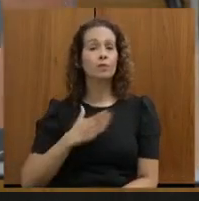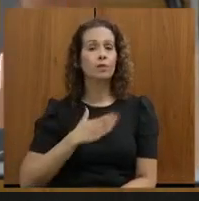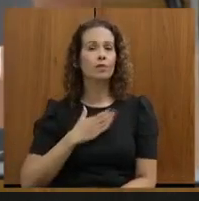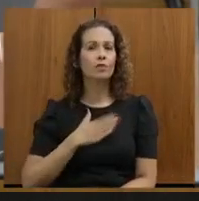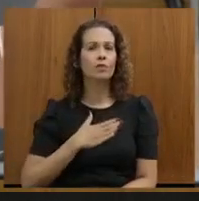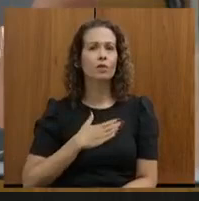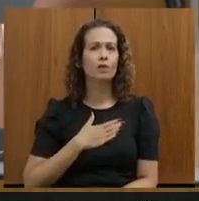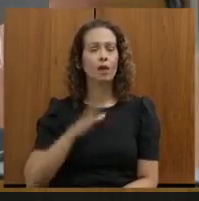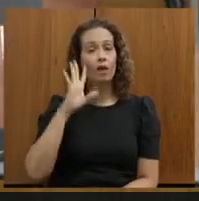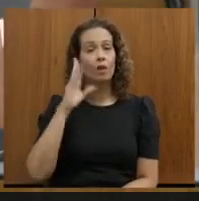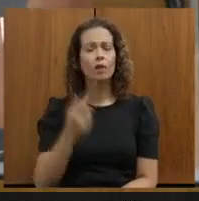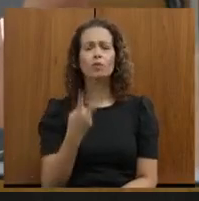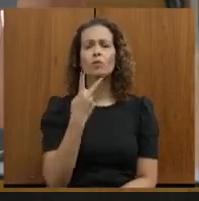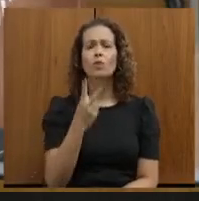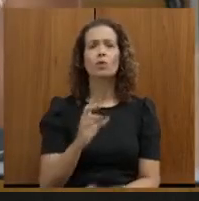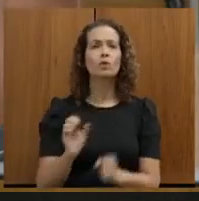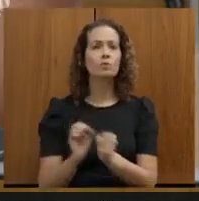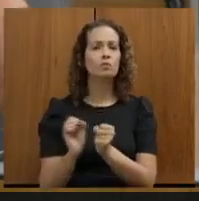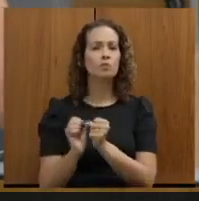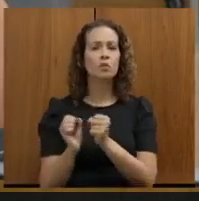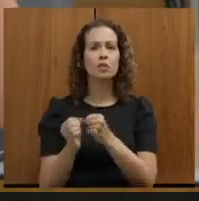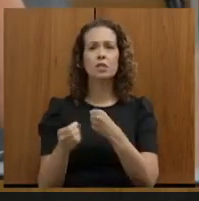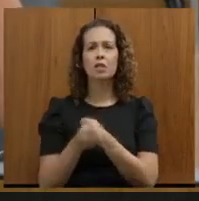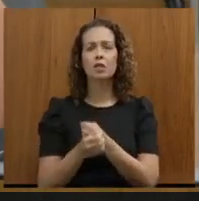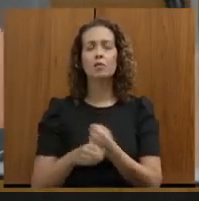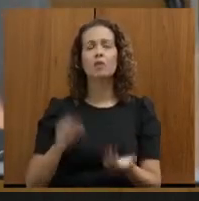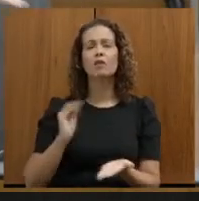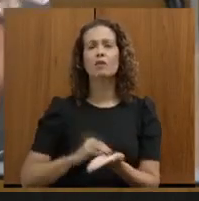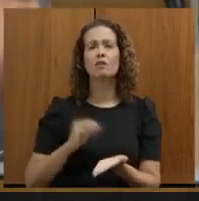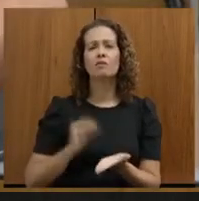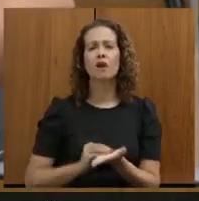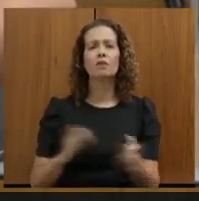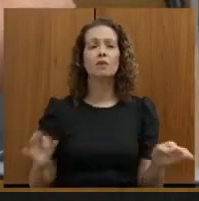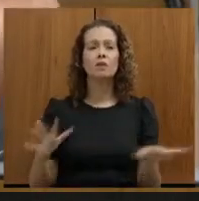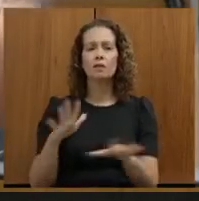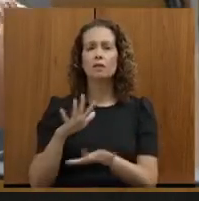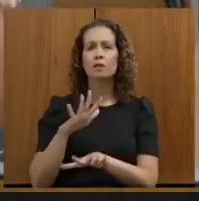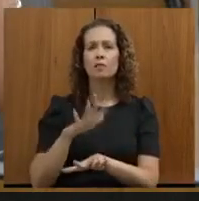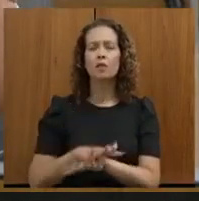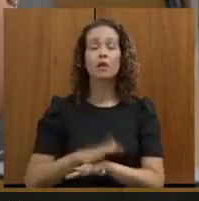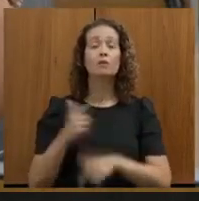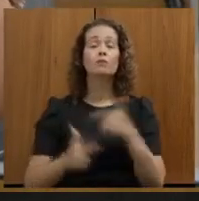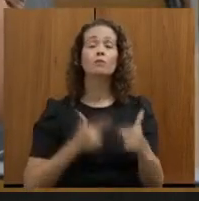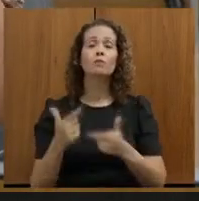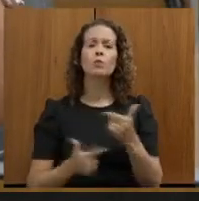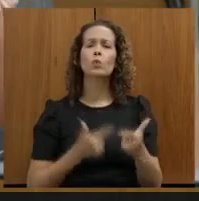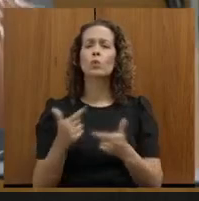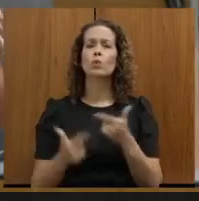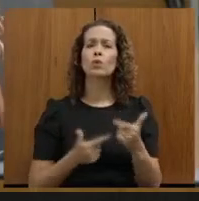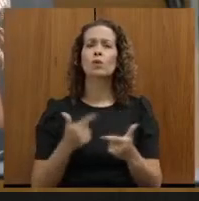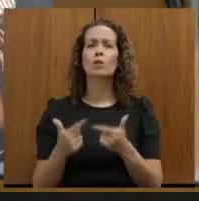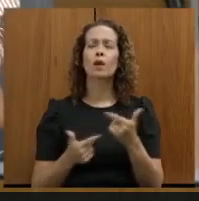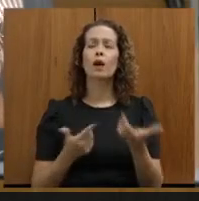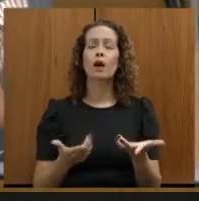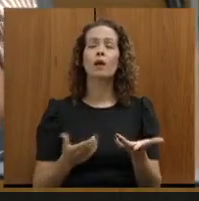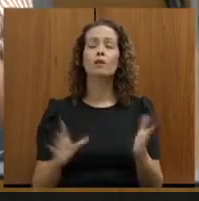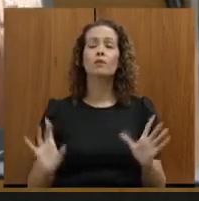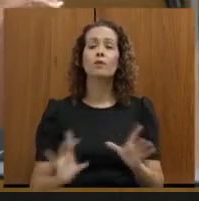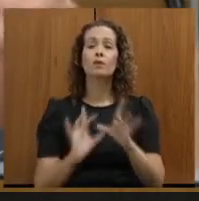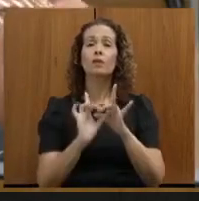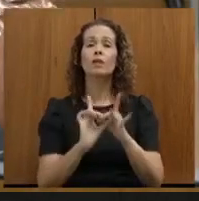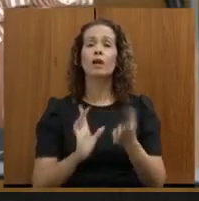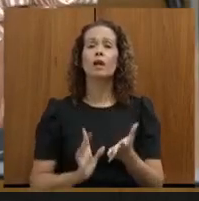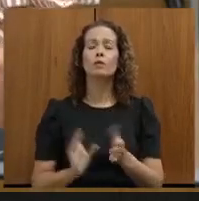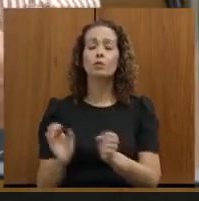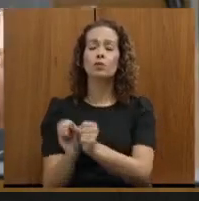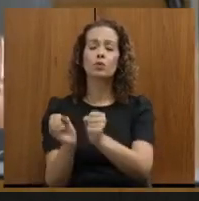acho que dois municípios só que não ficaram completos naquele trabalho em que foi ligado, todos